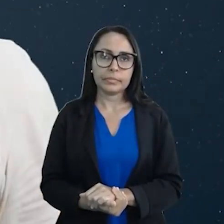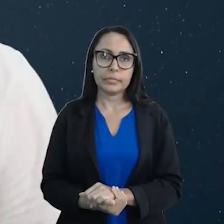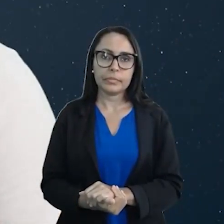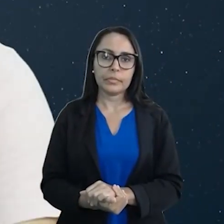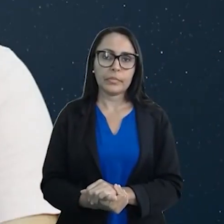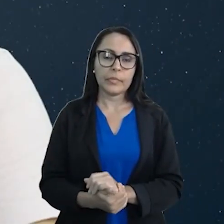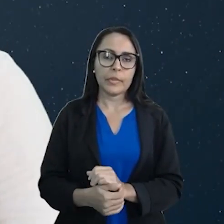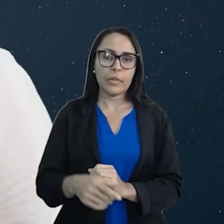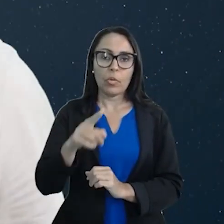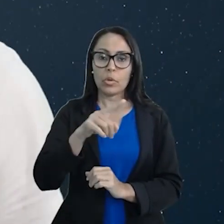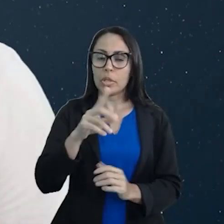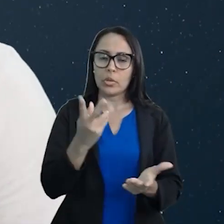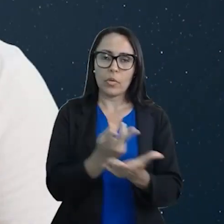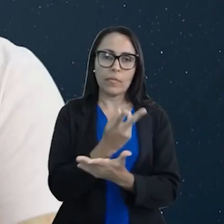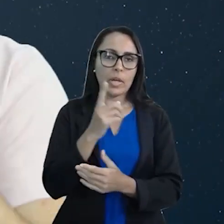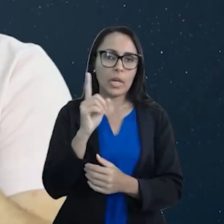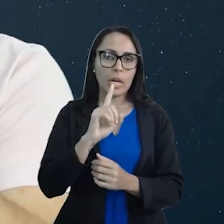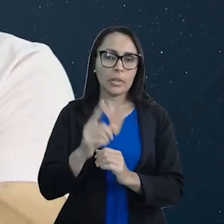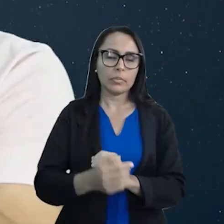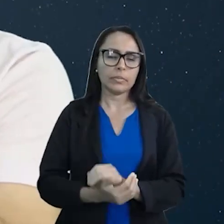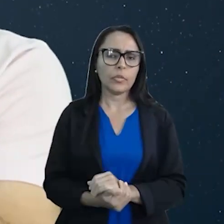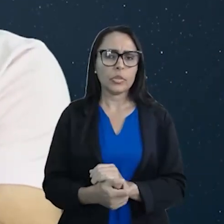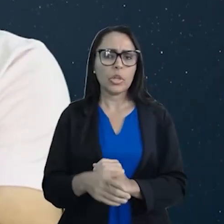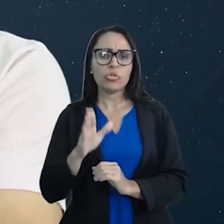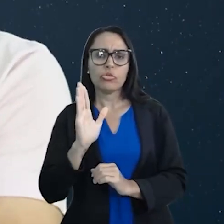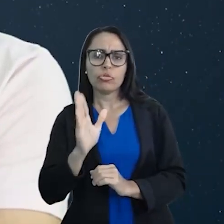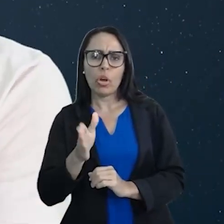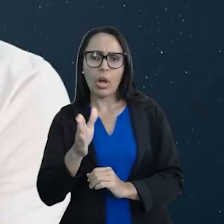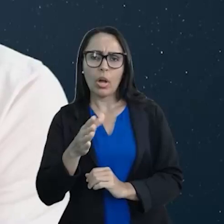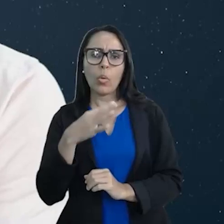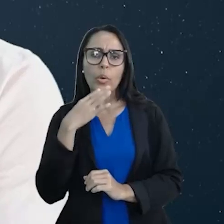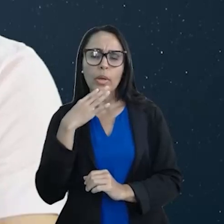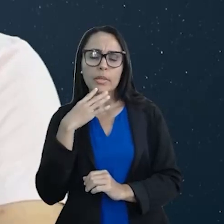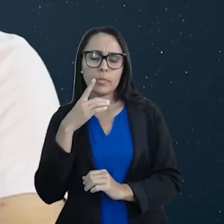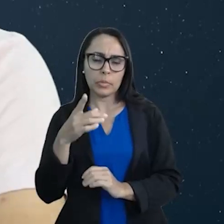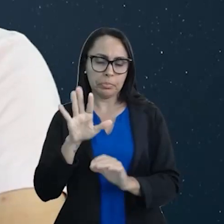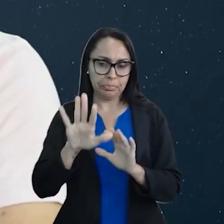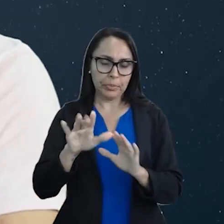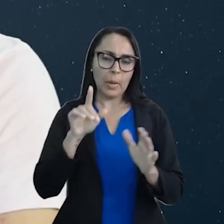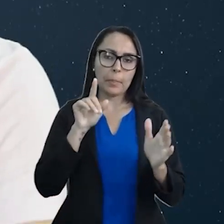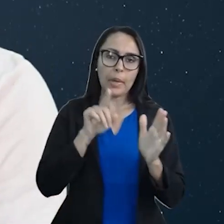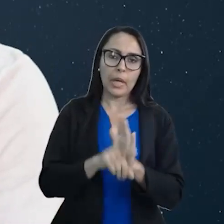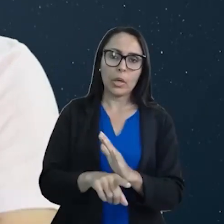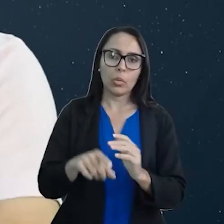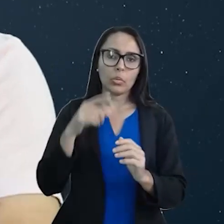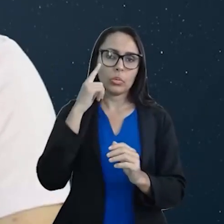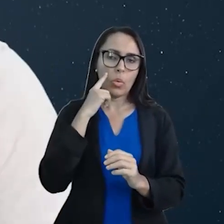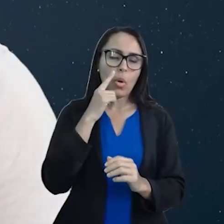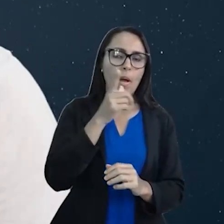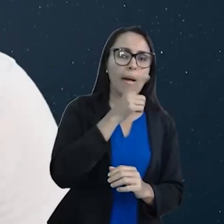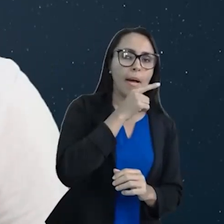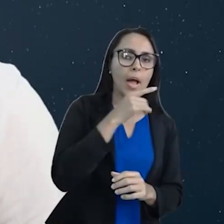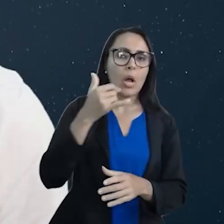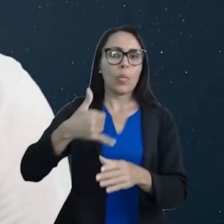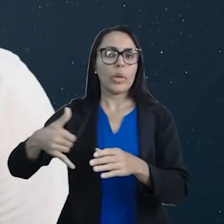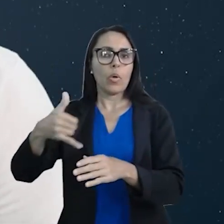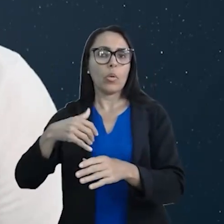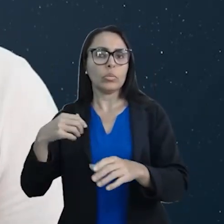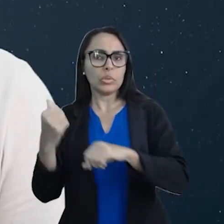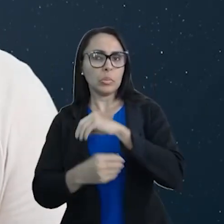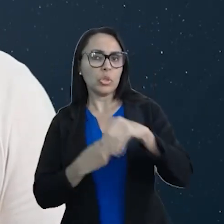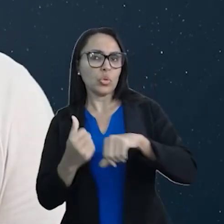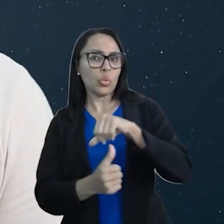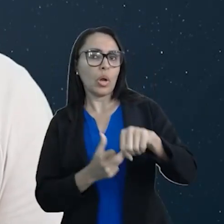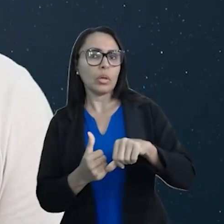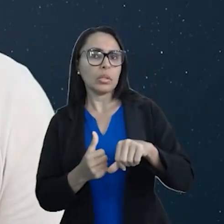você não vai errar mais. Você já ouviu falar quando eu pergunto a você assim, água e óleo se mistura sim ou não?